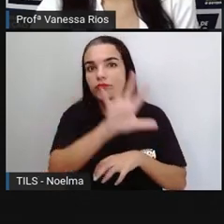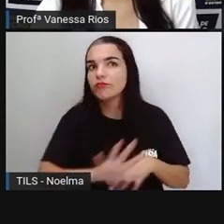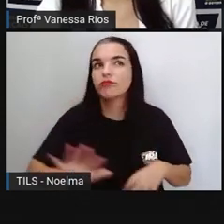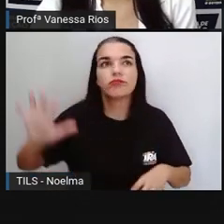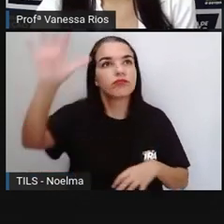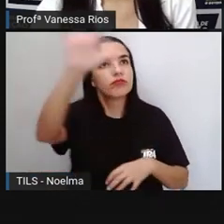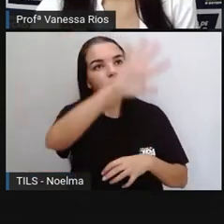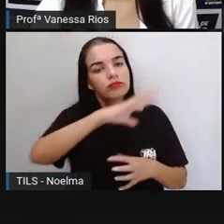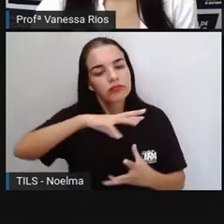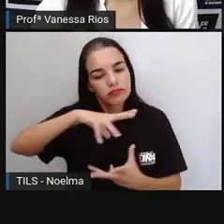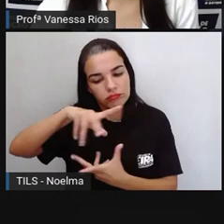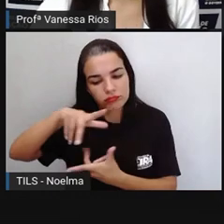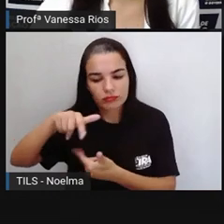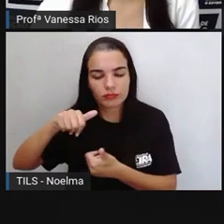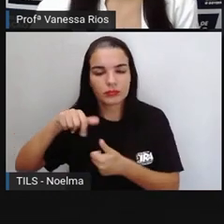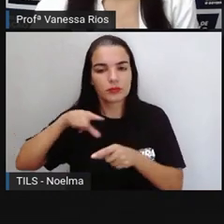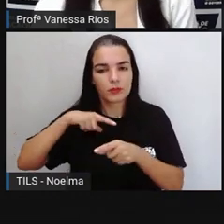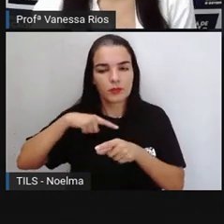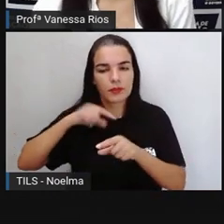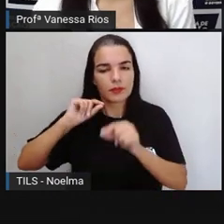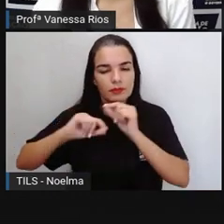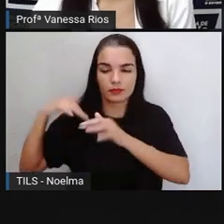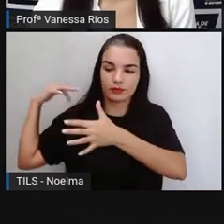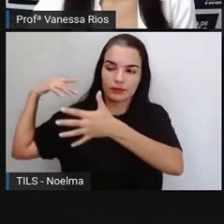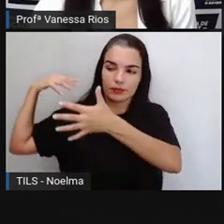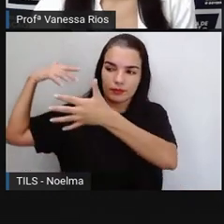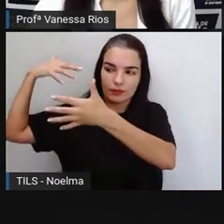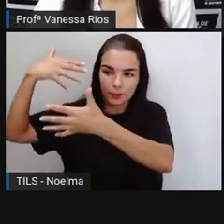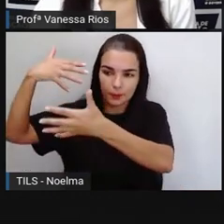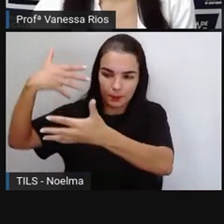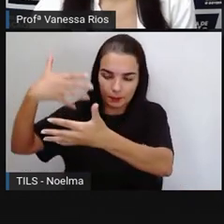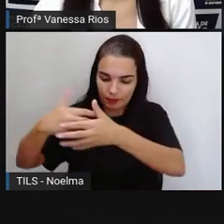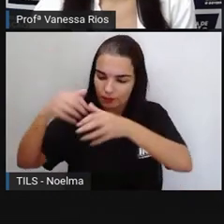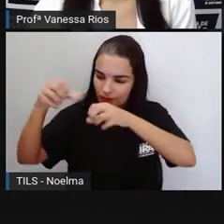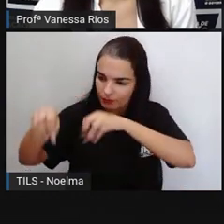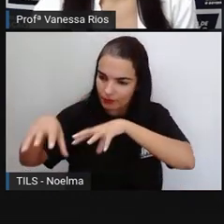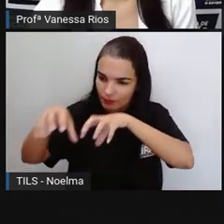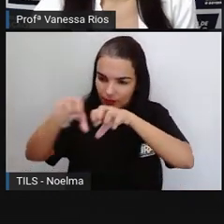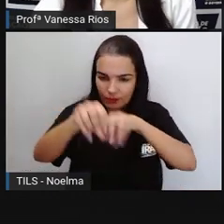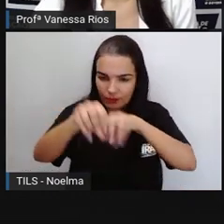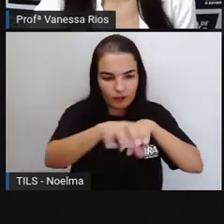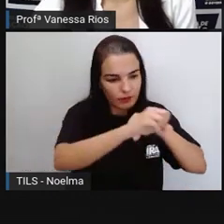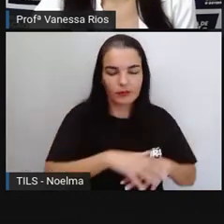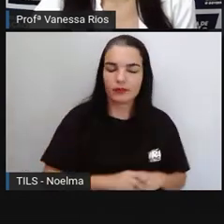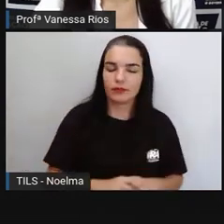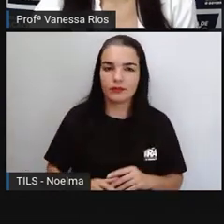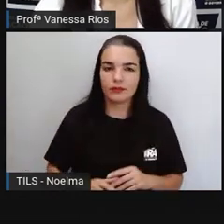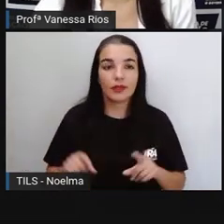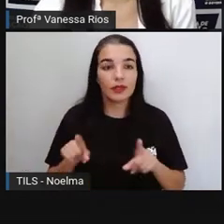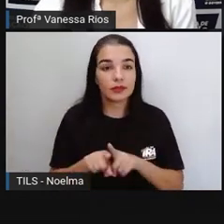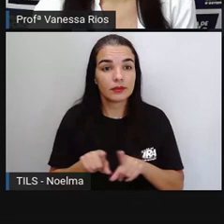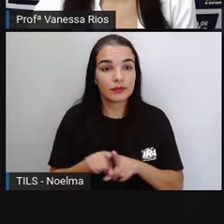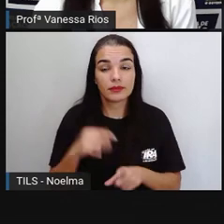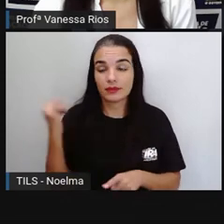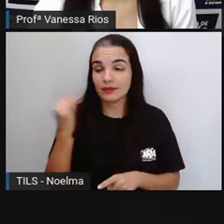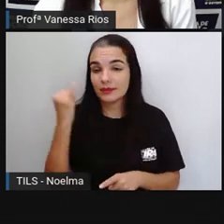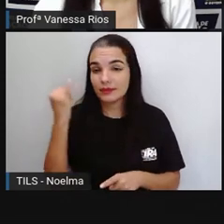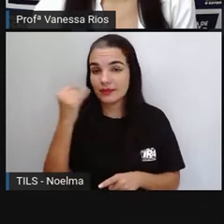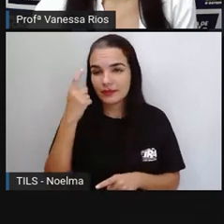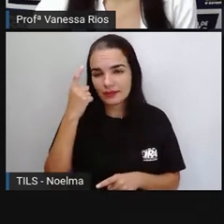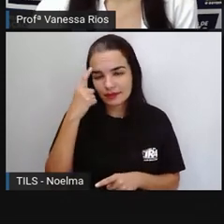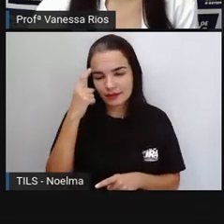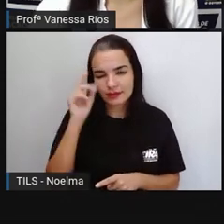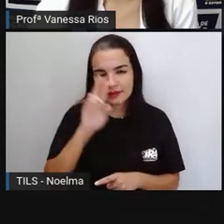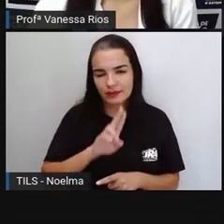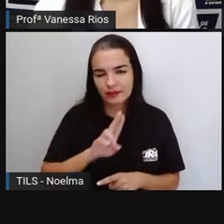passando de pessoa para pessoa com o passado tempo. E aí é bem interessante a gente lembrar, a gente